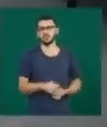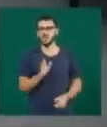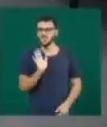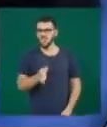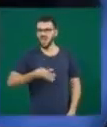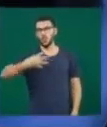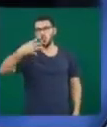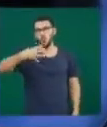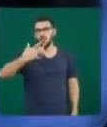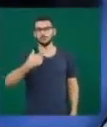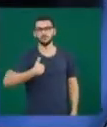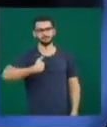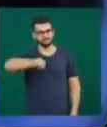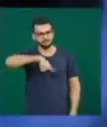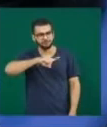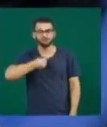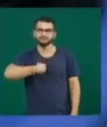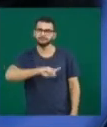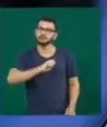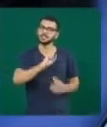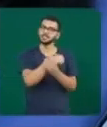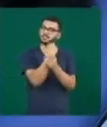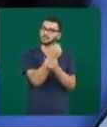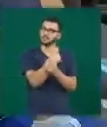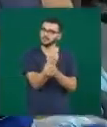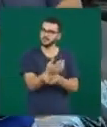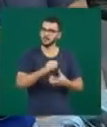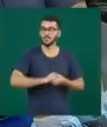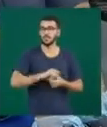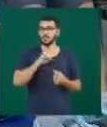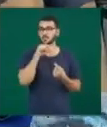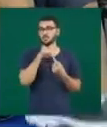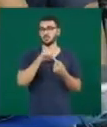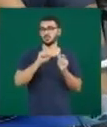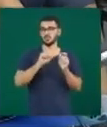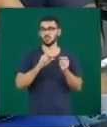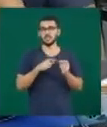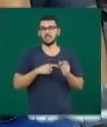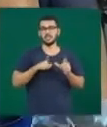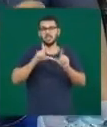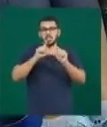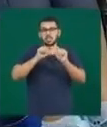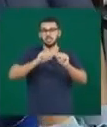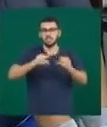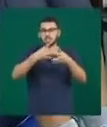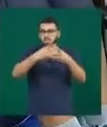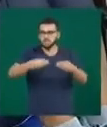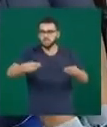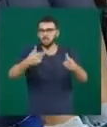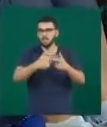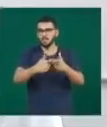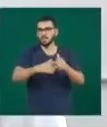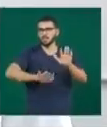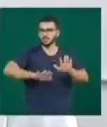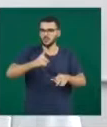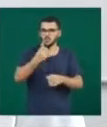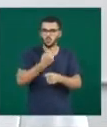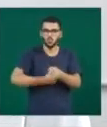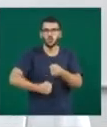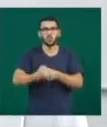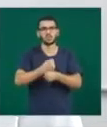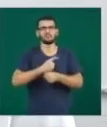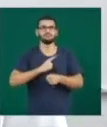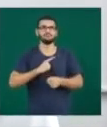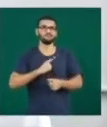fisioterapia que a Maria Aparecida faz. O objetivo é amenizar o problema, que desenvolveu há aproximadamente um ano. É um pouco